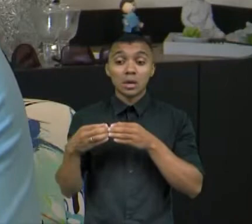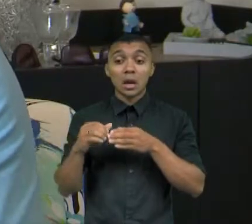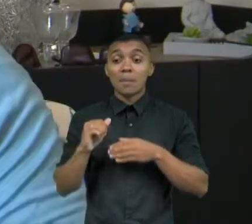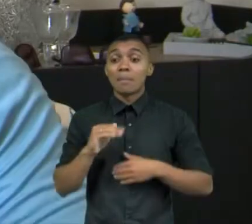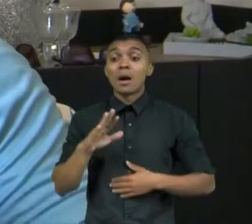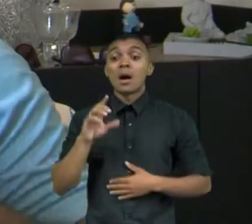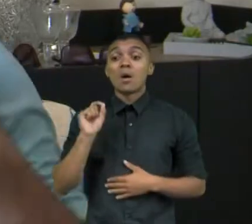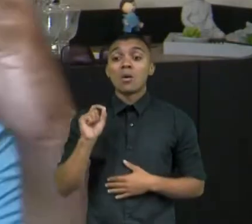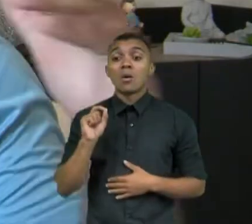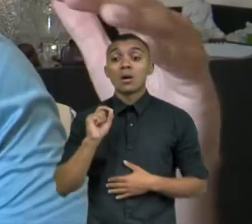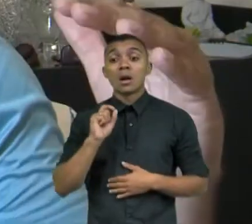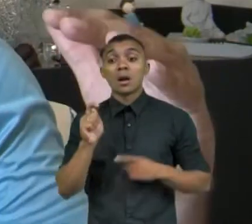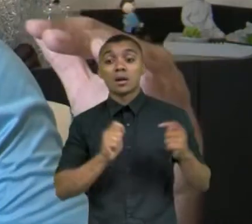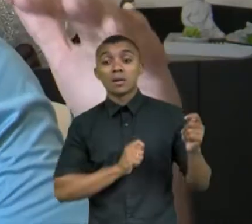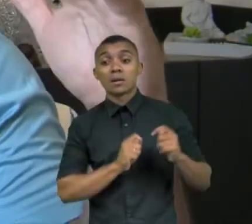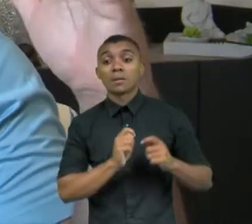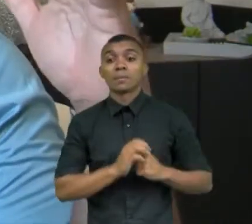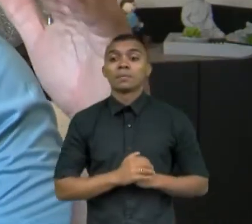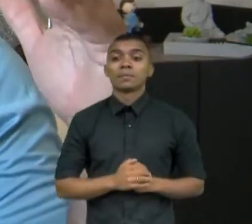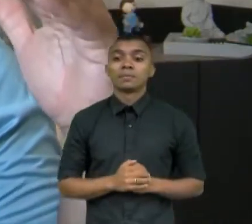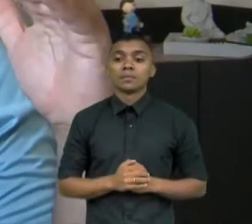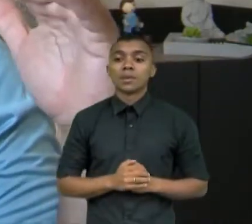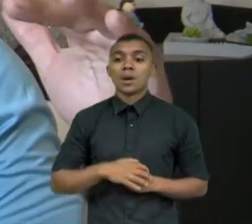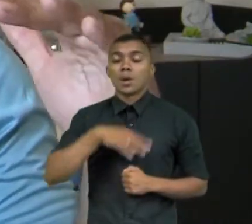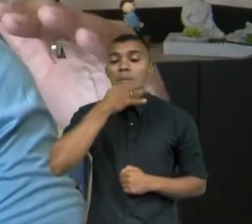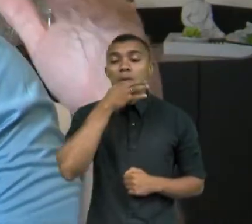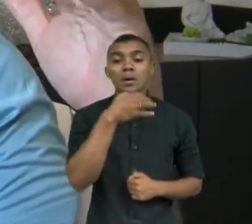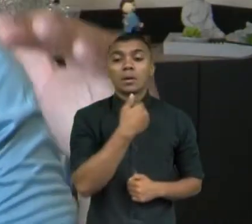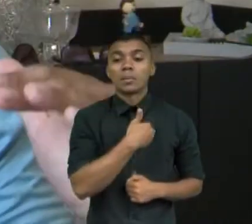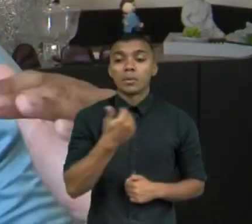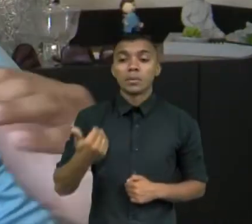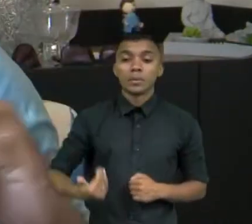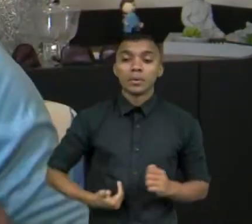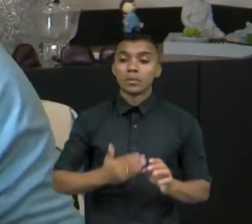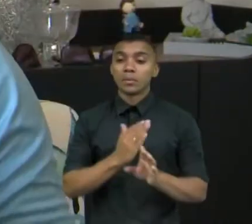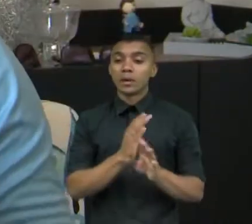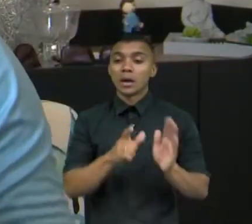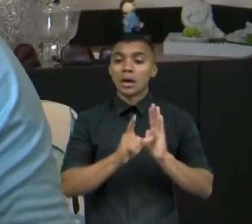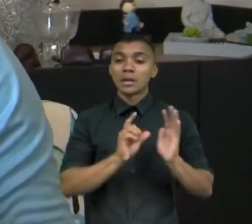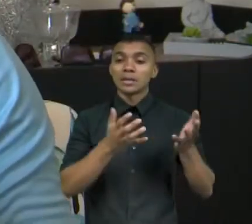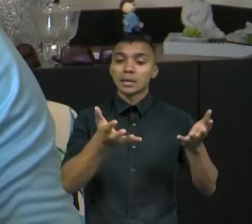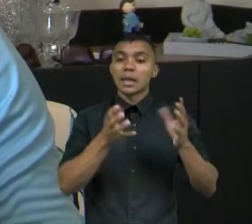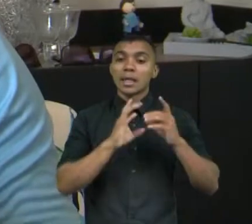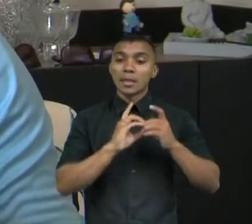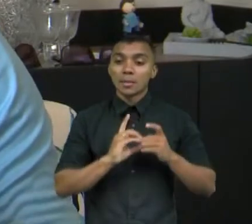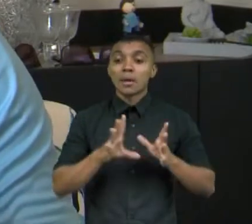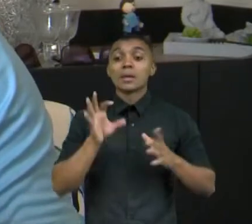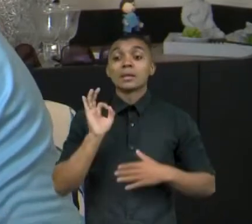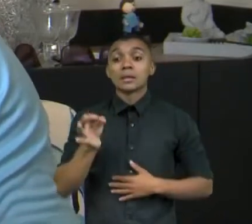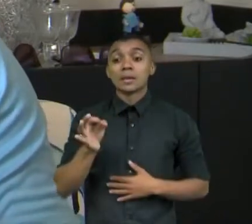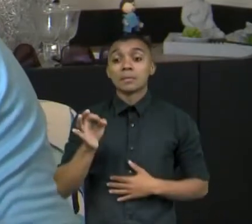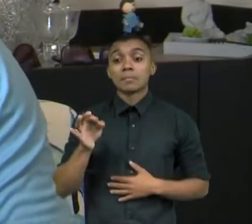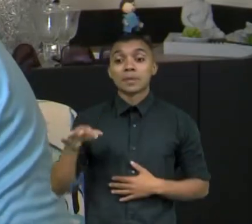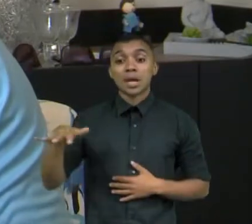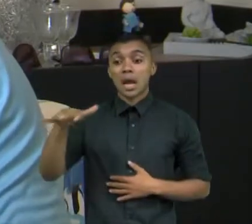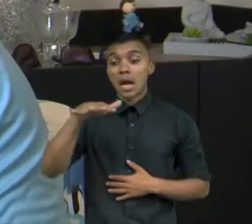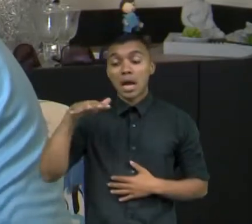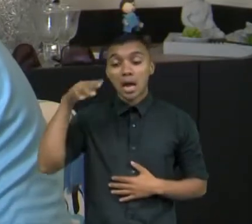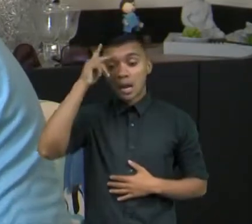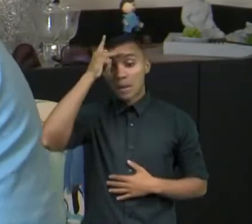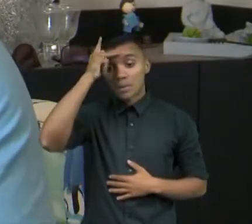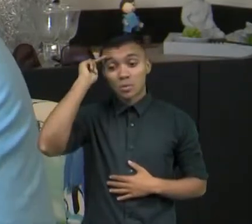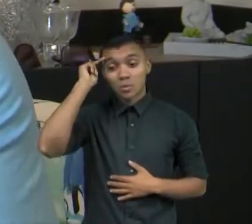do regime. Como o clima, na opinião pública, era de favorecimento à democracia, aqueles que eram da Arena e eram ligados ao governo